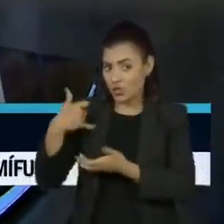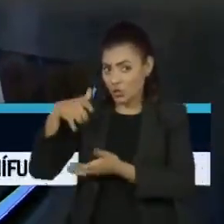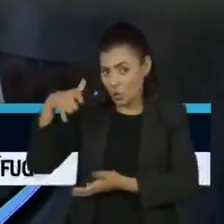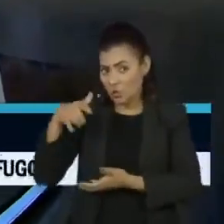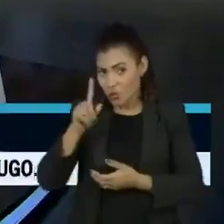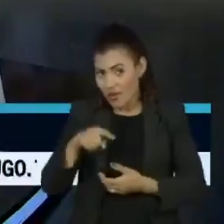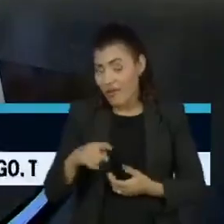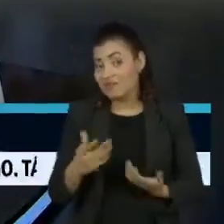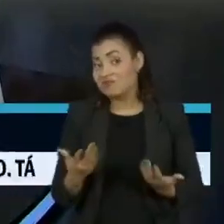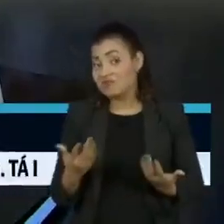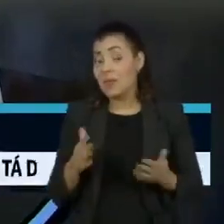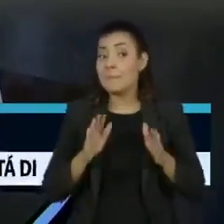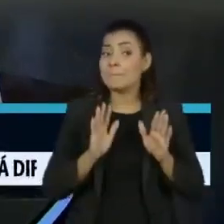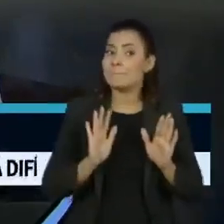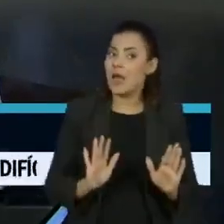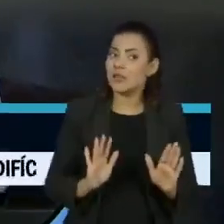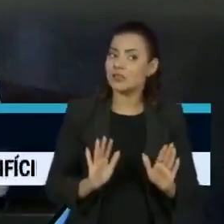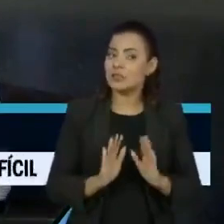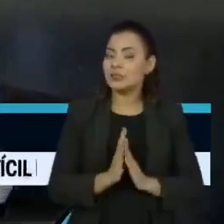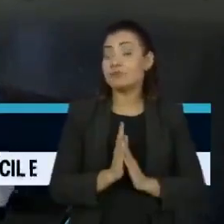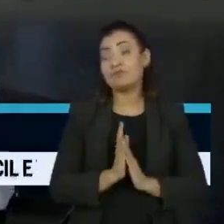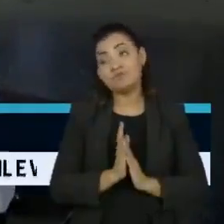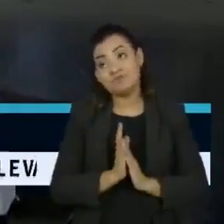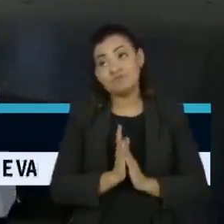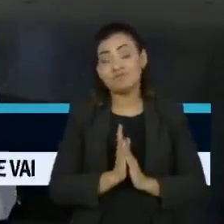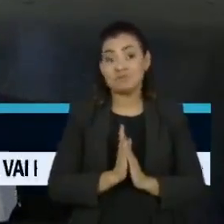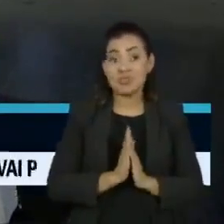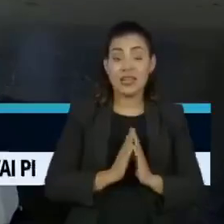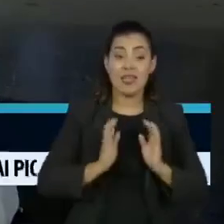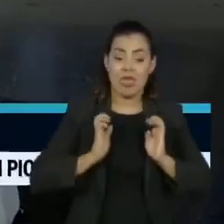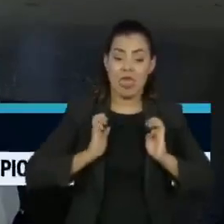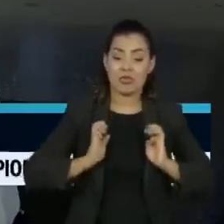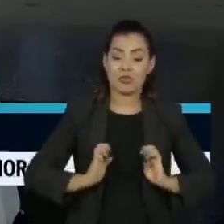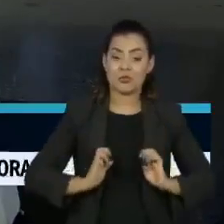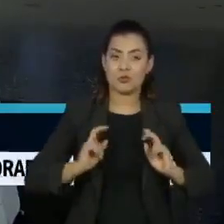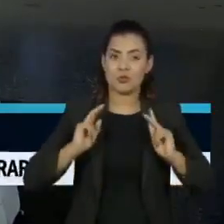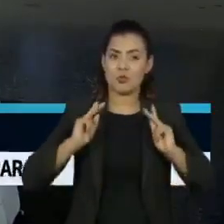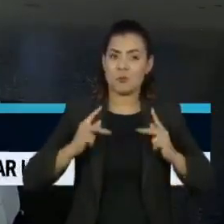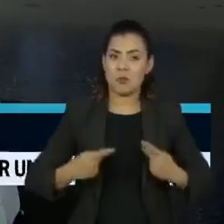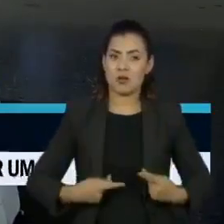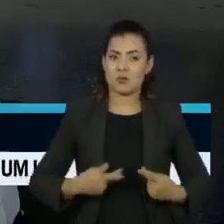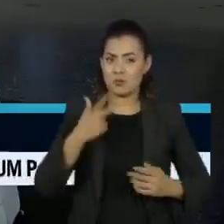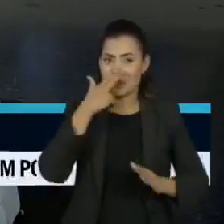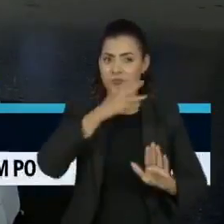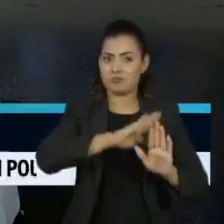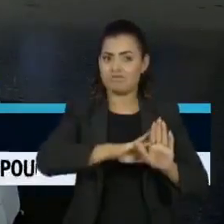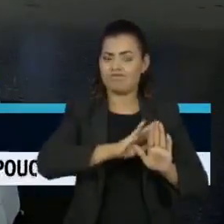doutor Arnaldo, porém, tem o lado de ser menos ético, menos humano, né, Cortella?